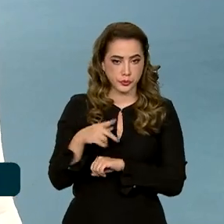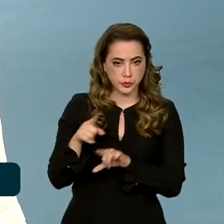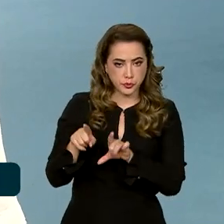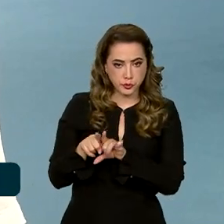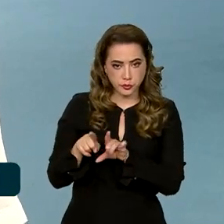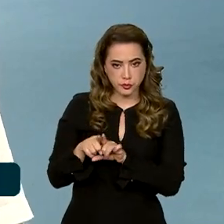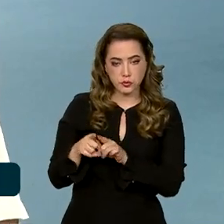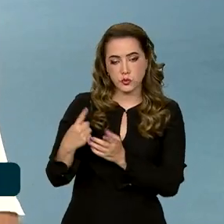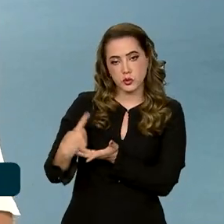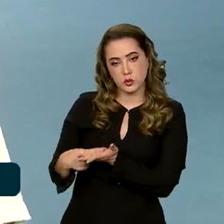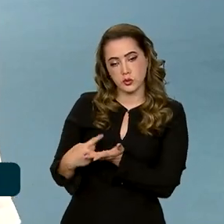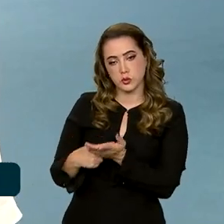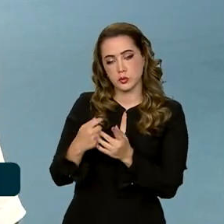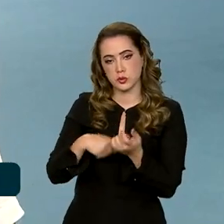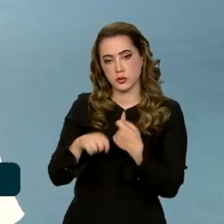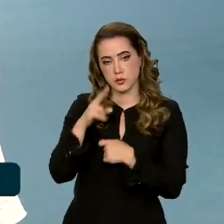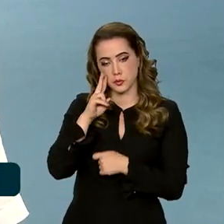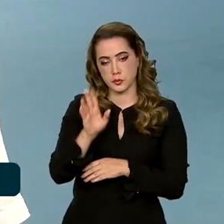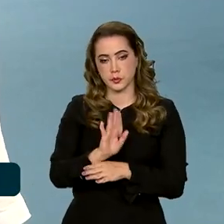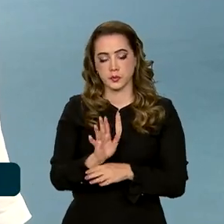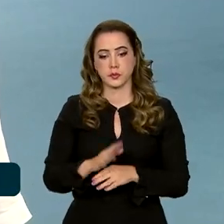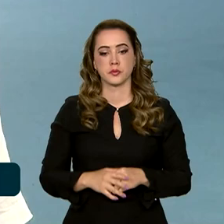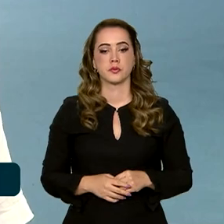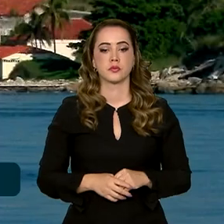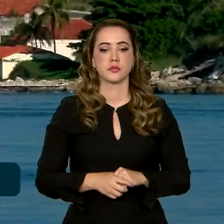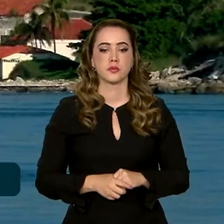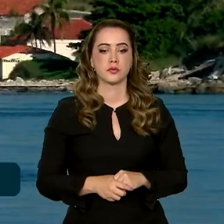além dos acordos econômicos. Vamos ver na reportagem.